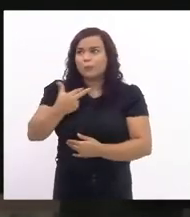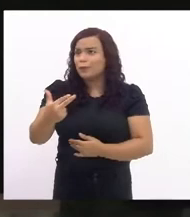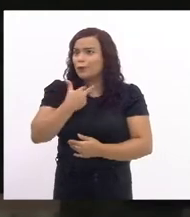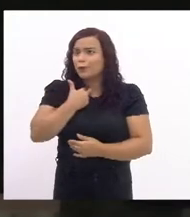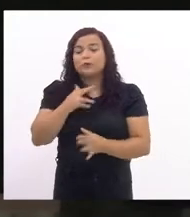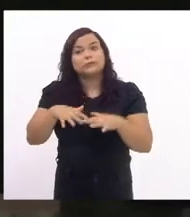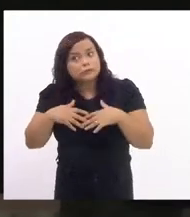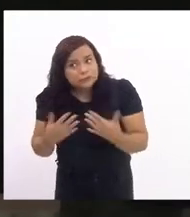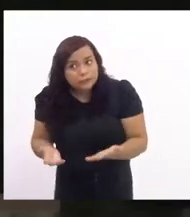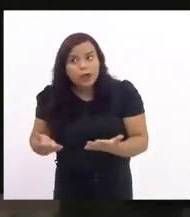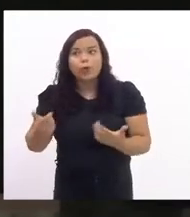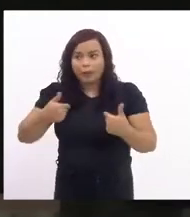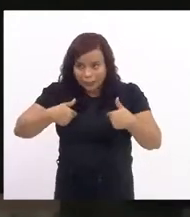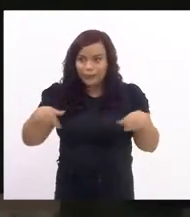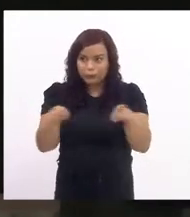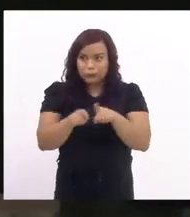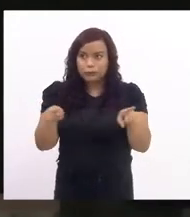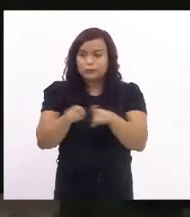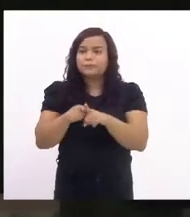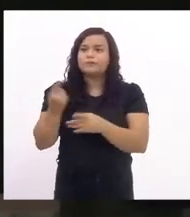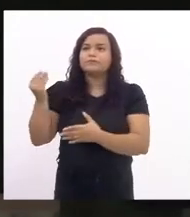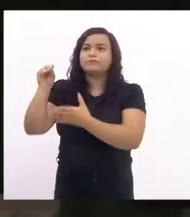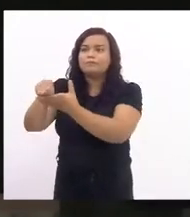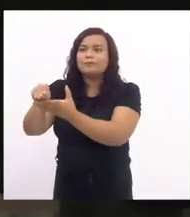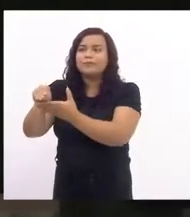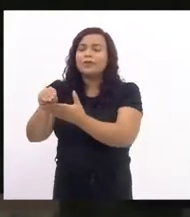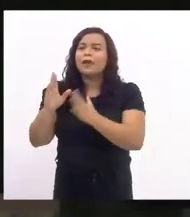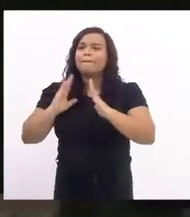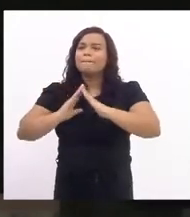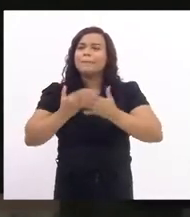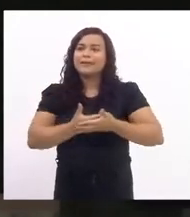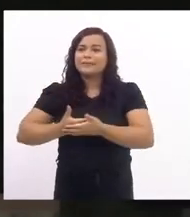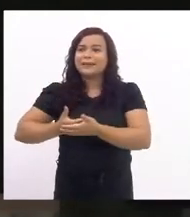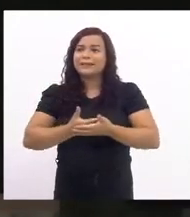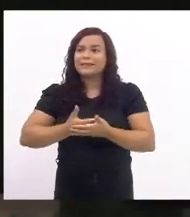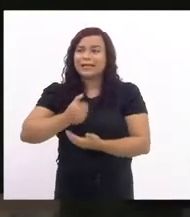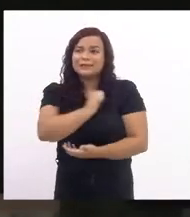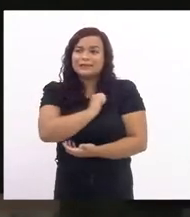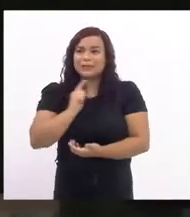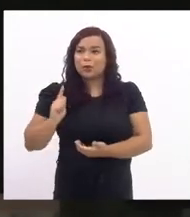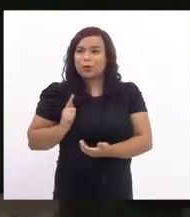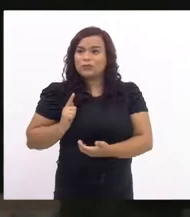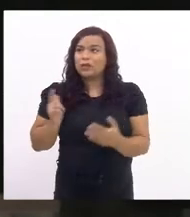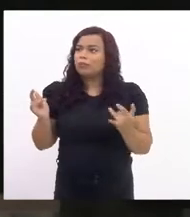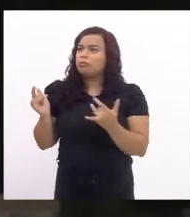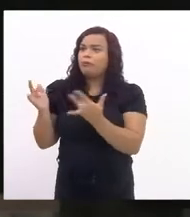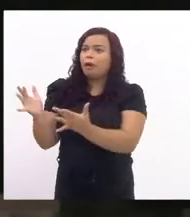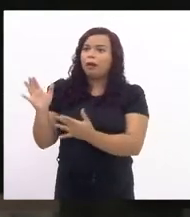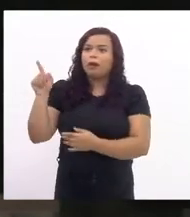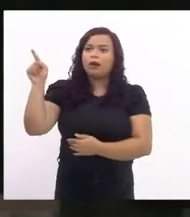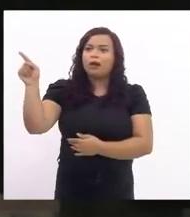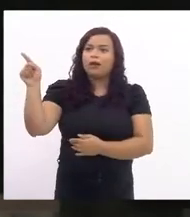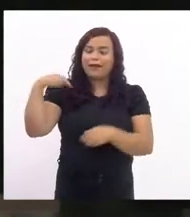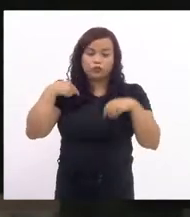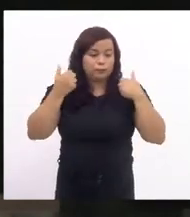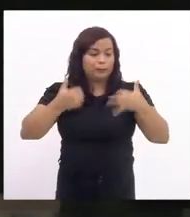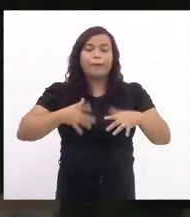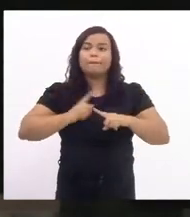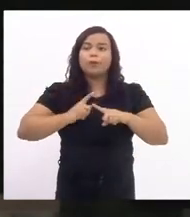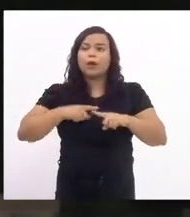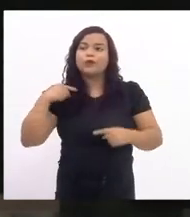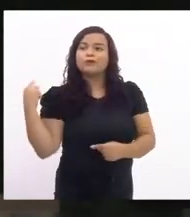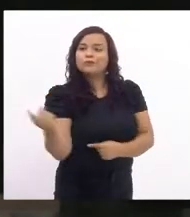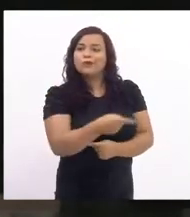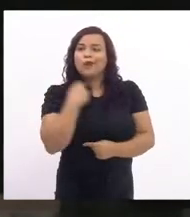introduzi também uma maternidade de São Gonçalo que está lá no esqueleto que para nós mulheres